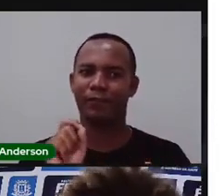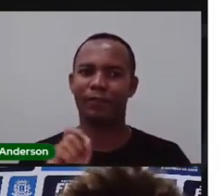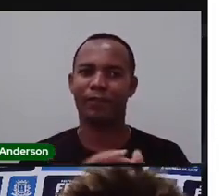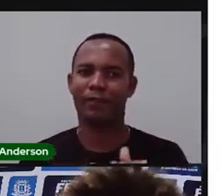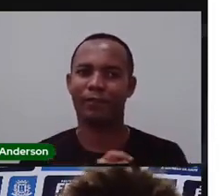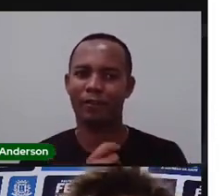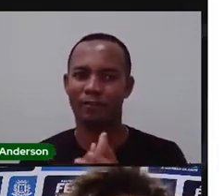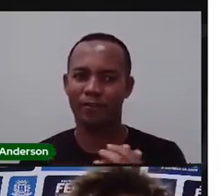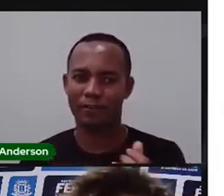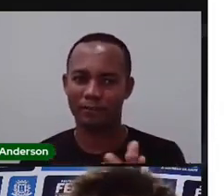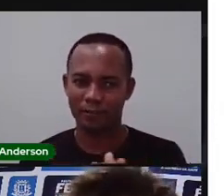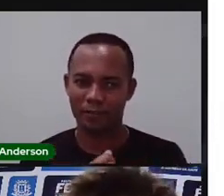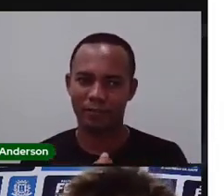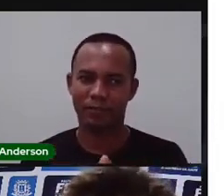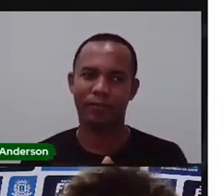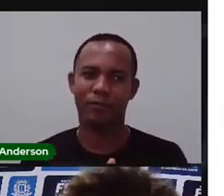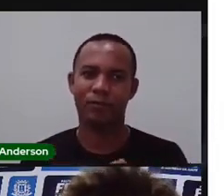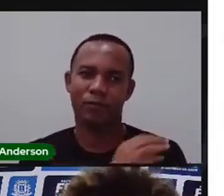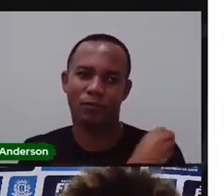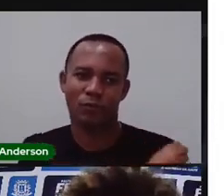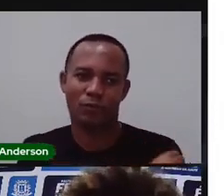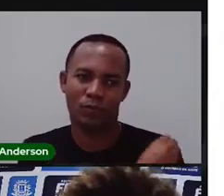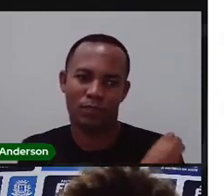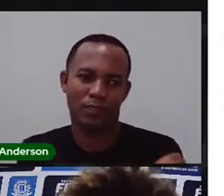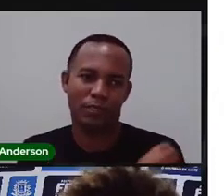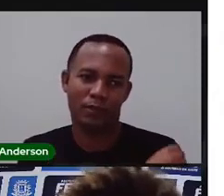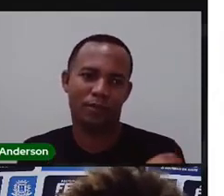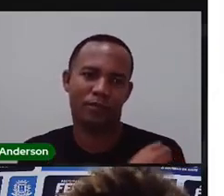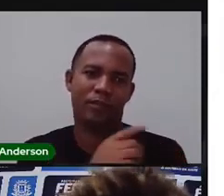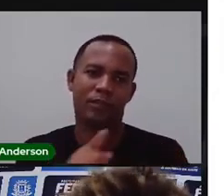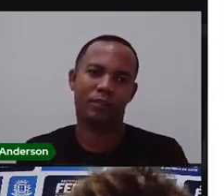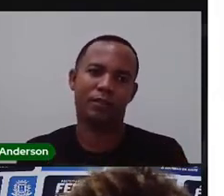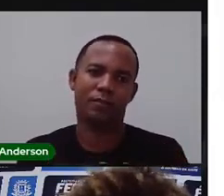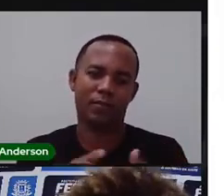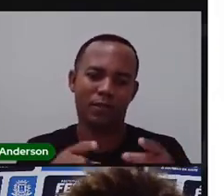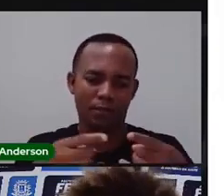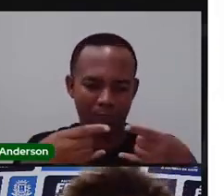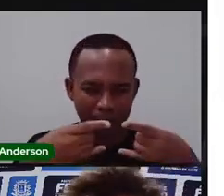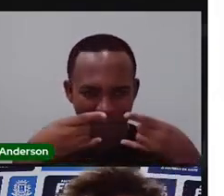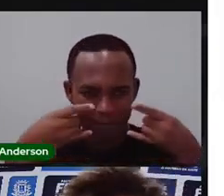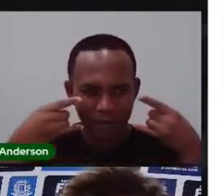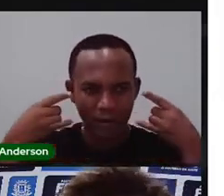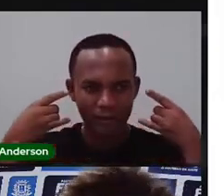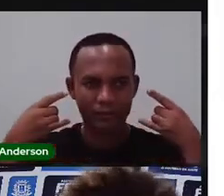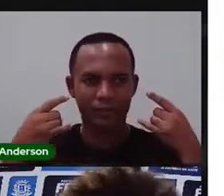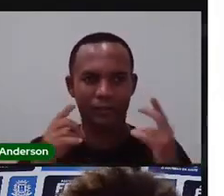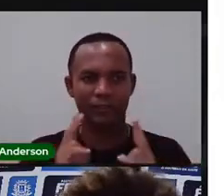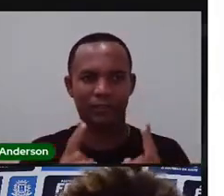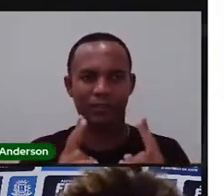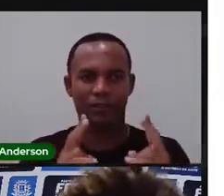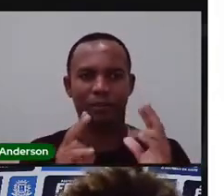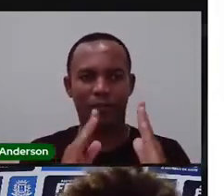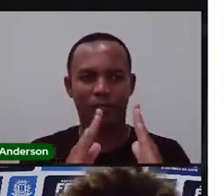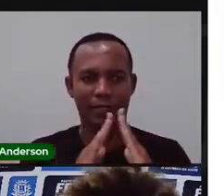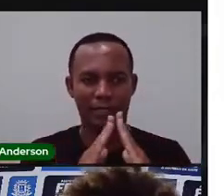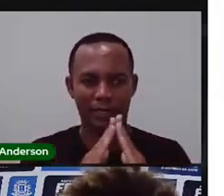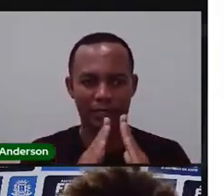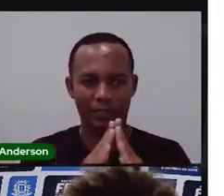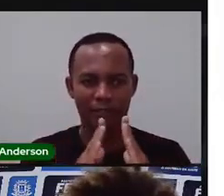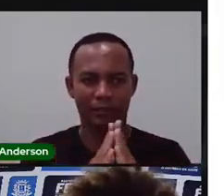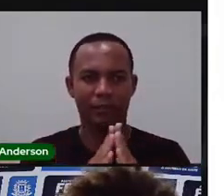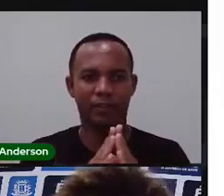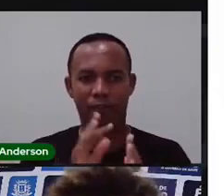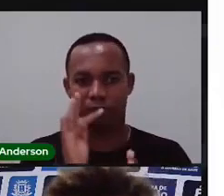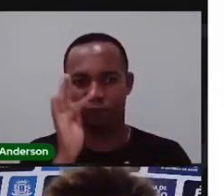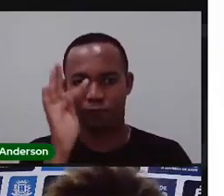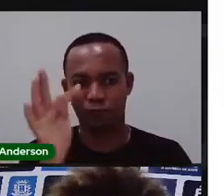as mãos, usem álcool em gel, usem máscara, fiquem bem guardadinhos em casa porque em